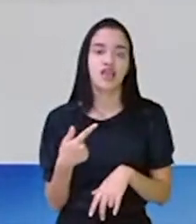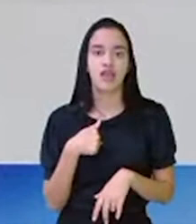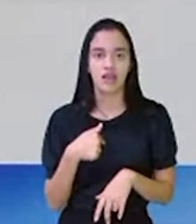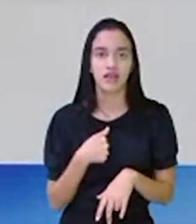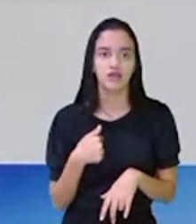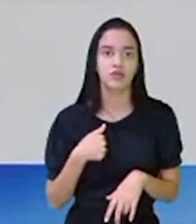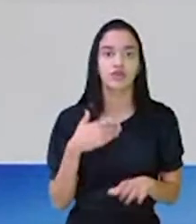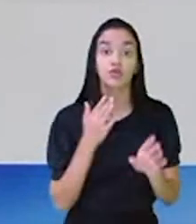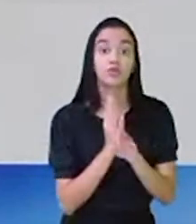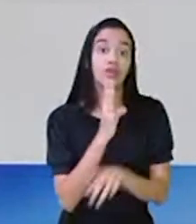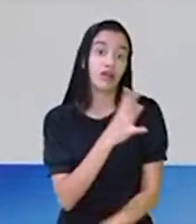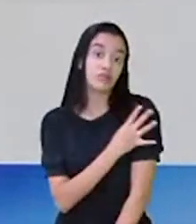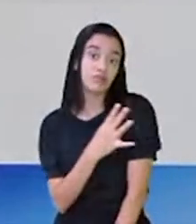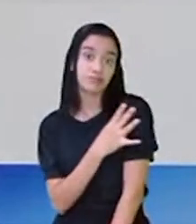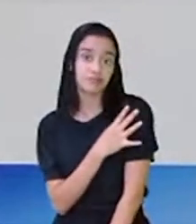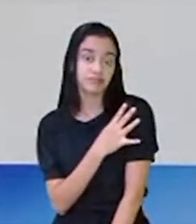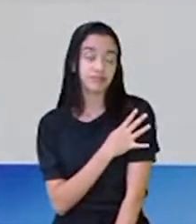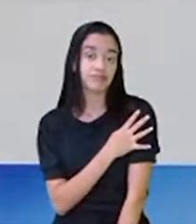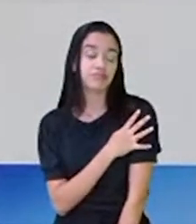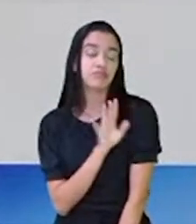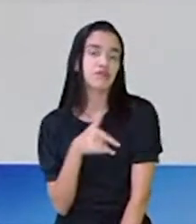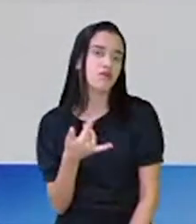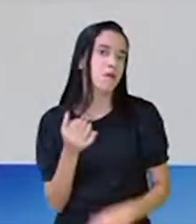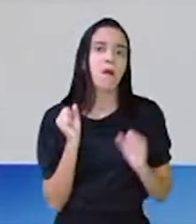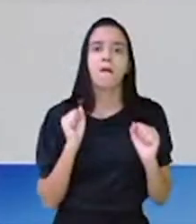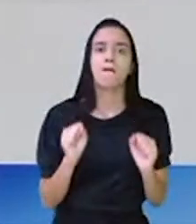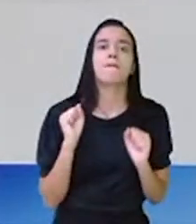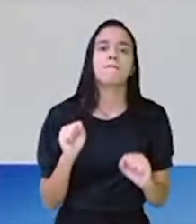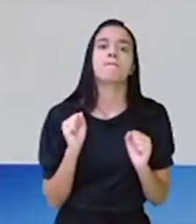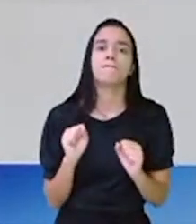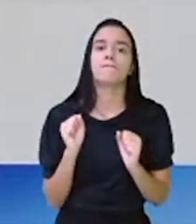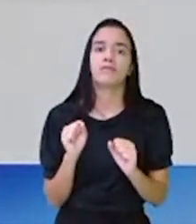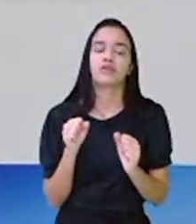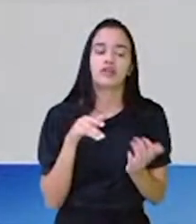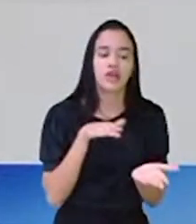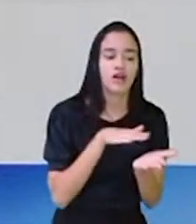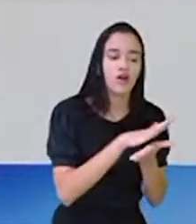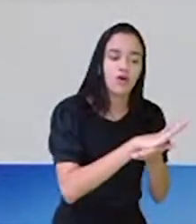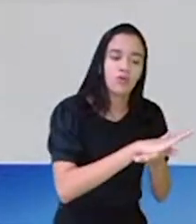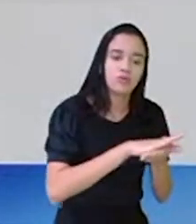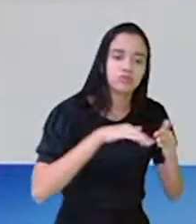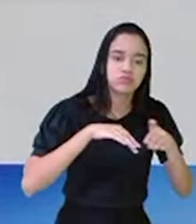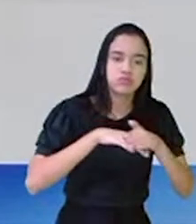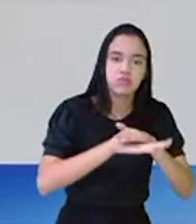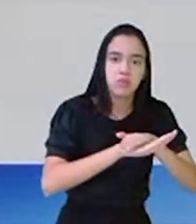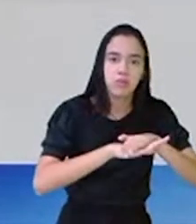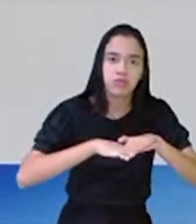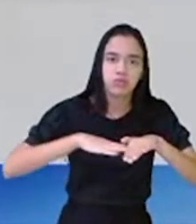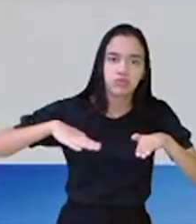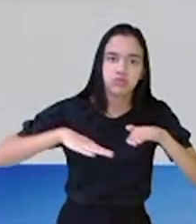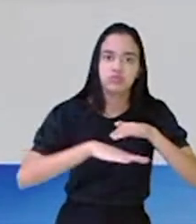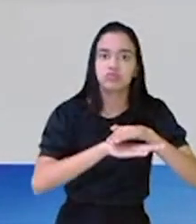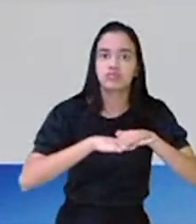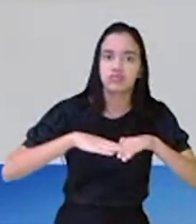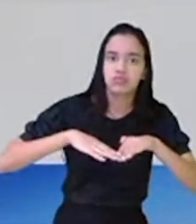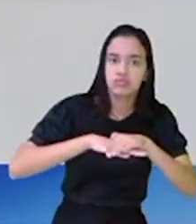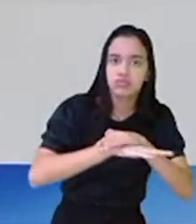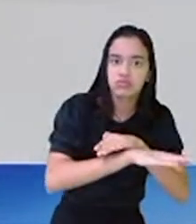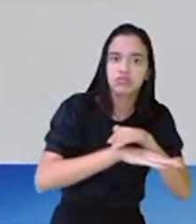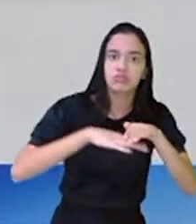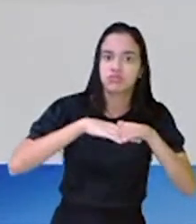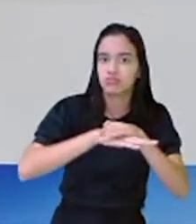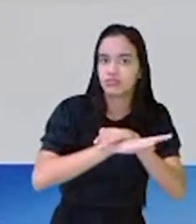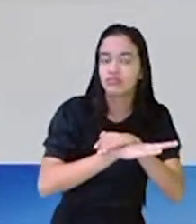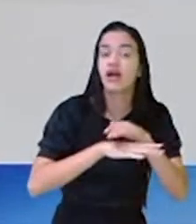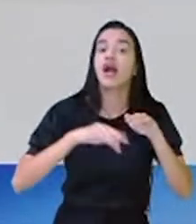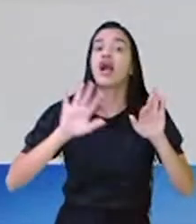ia encontrar a turminha do quarto ano. E aí eu poderia imprimir a carteirinha de acesso. Por quê? Porque lá